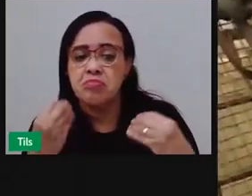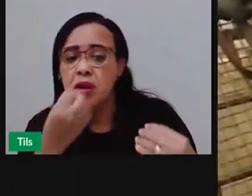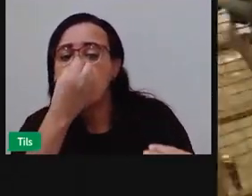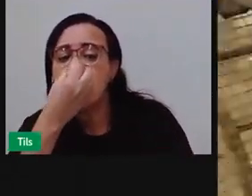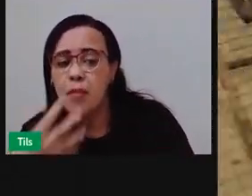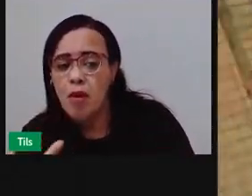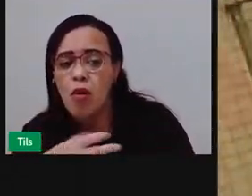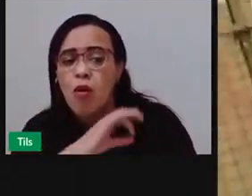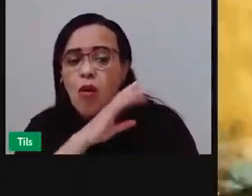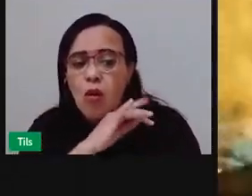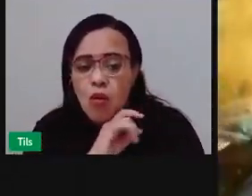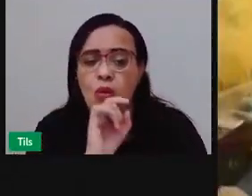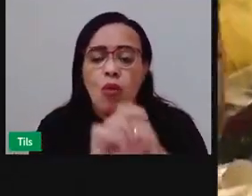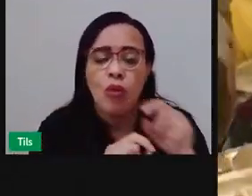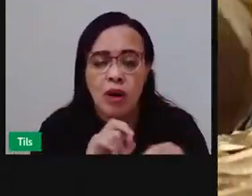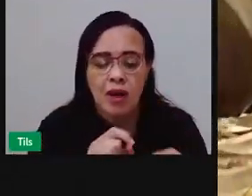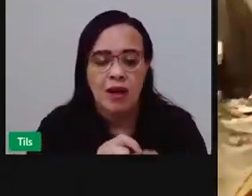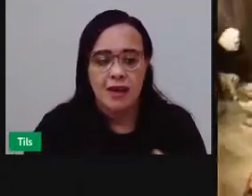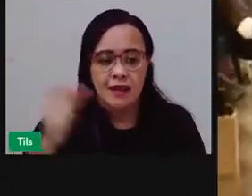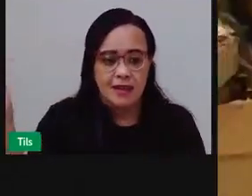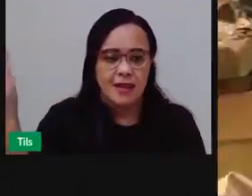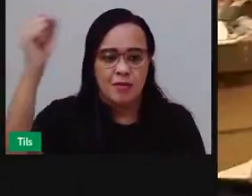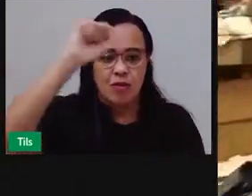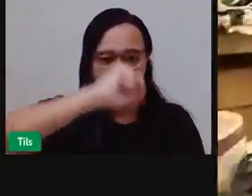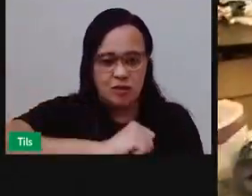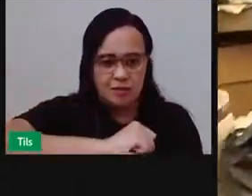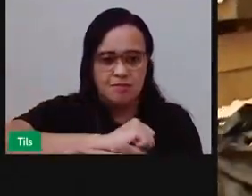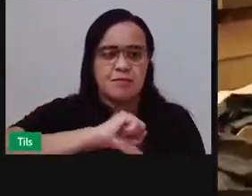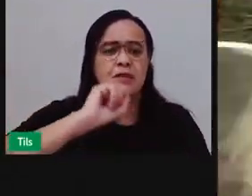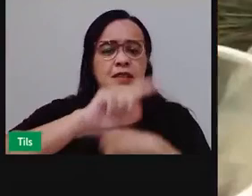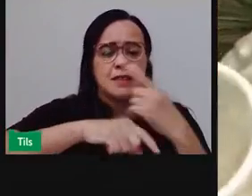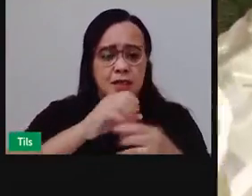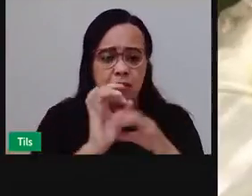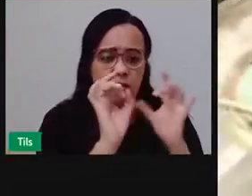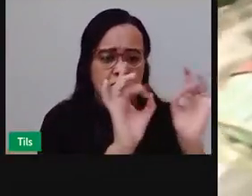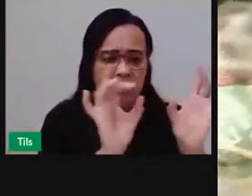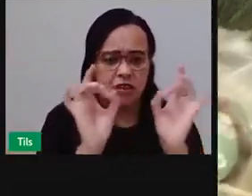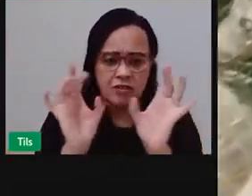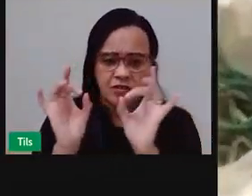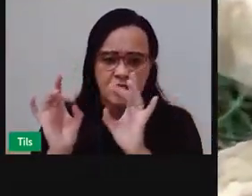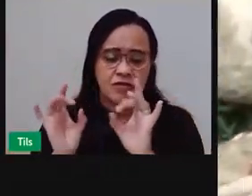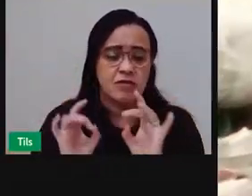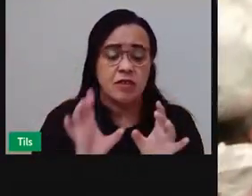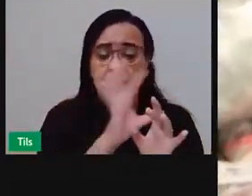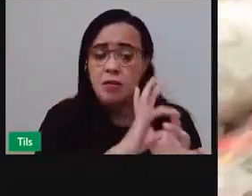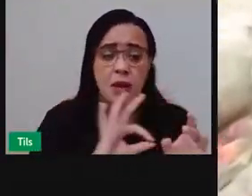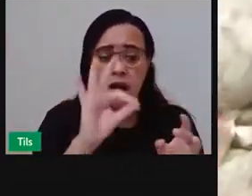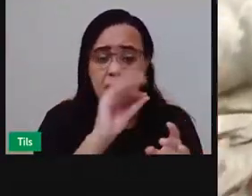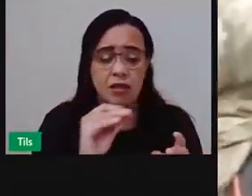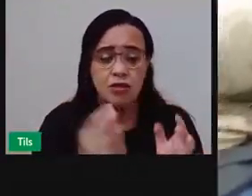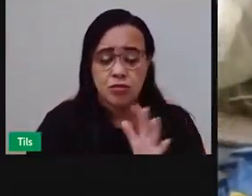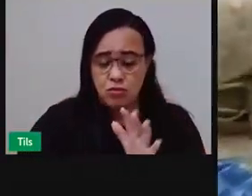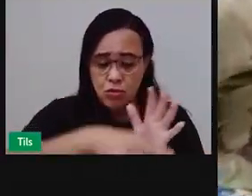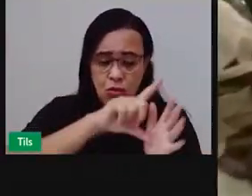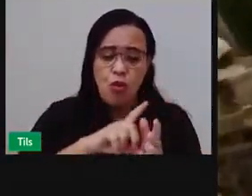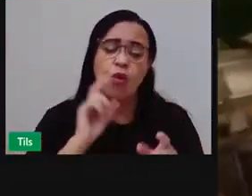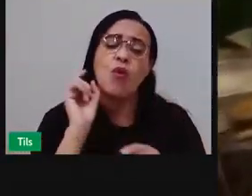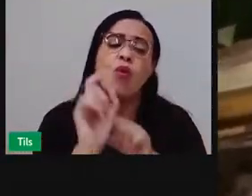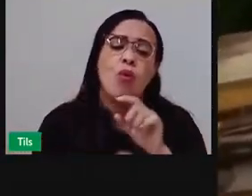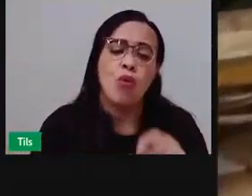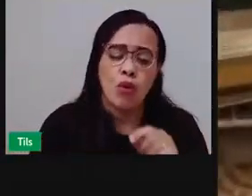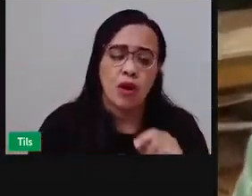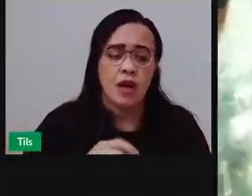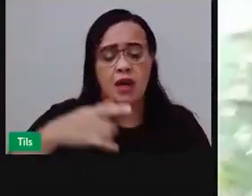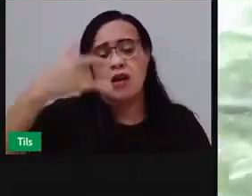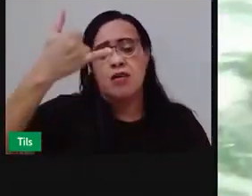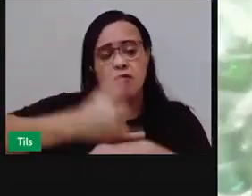prensa depois vende A matéria-prima vem da natureza vem de árvores vem do metal que é o